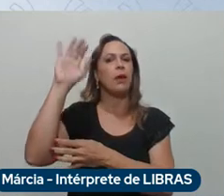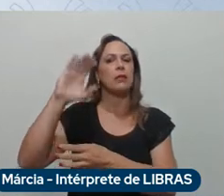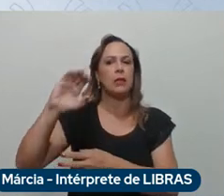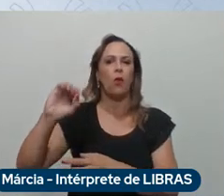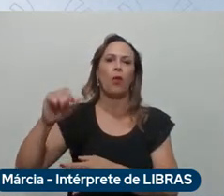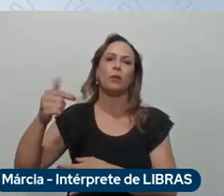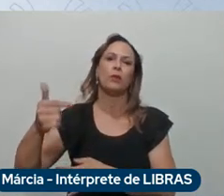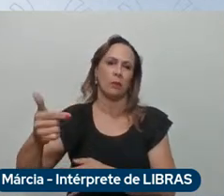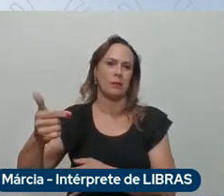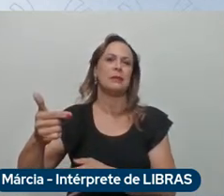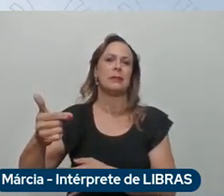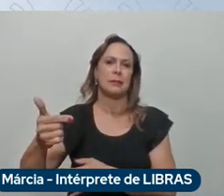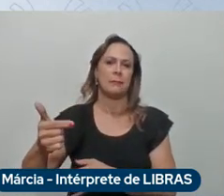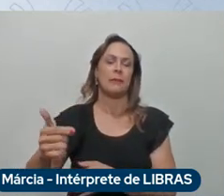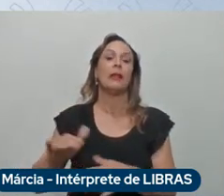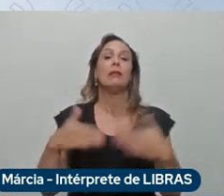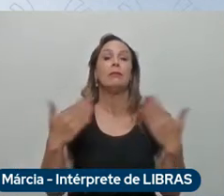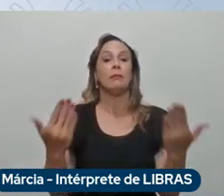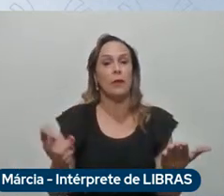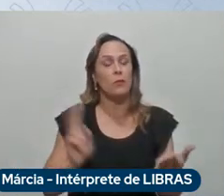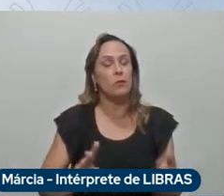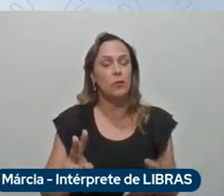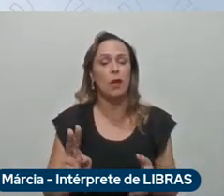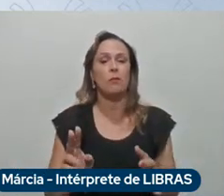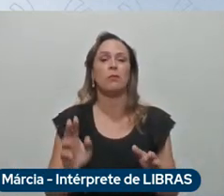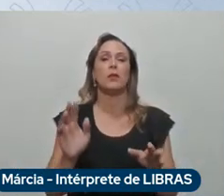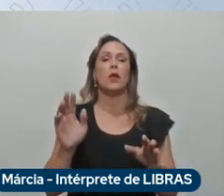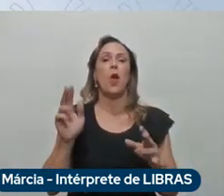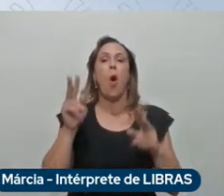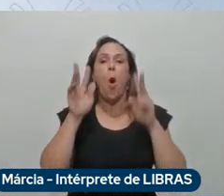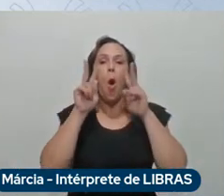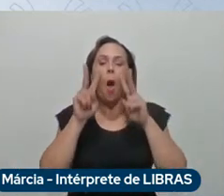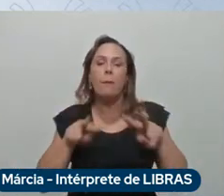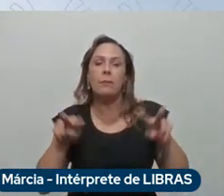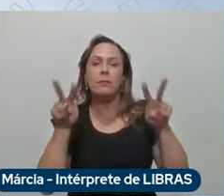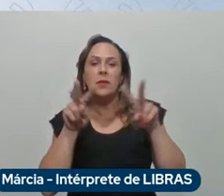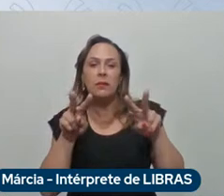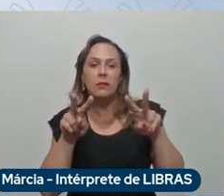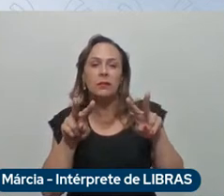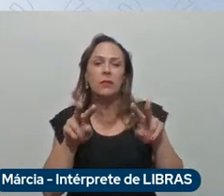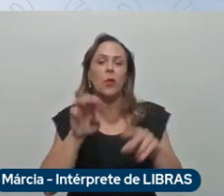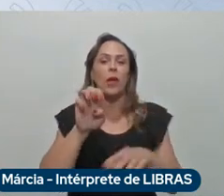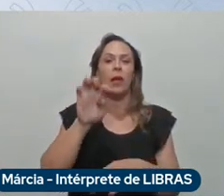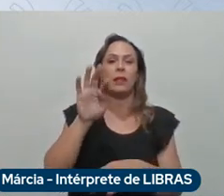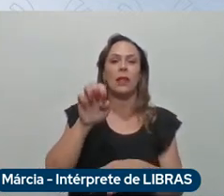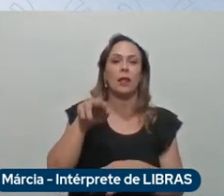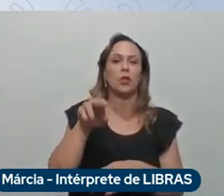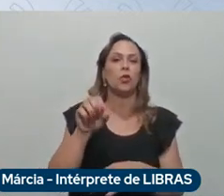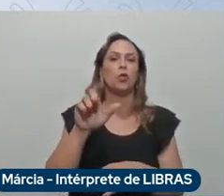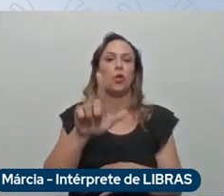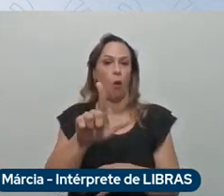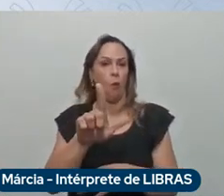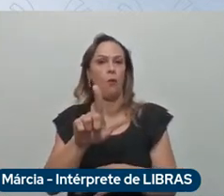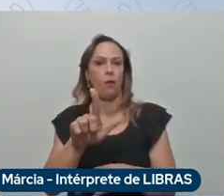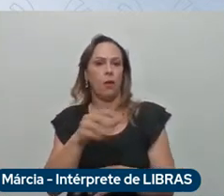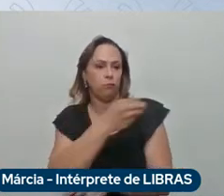uso do carro o etanol em motores de alta eficiência ele é quase tão neutro quanto um